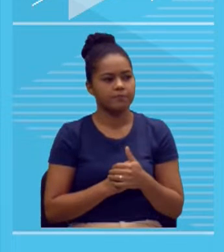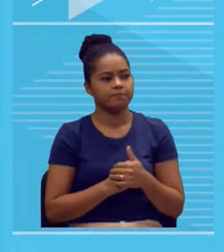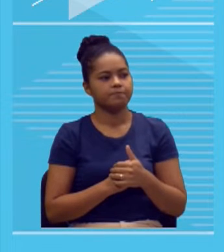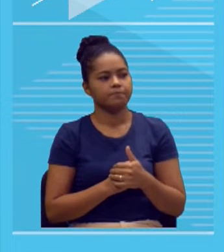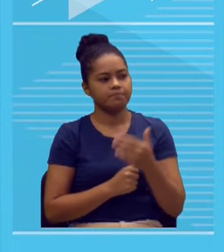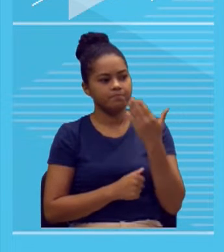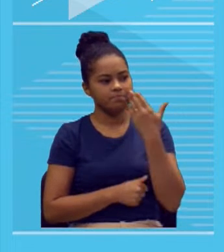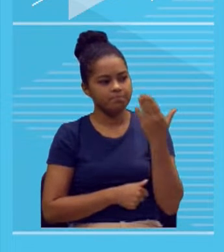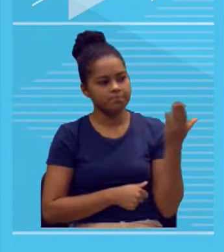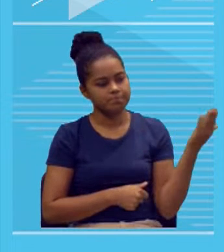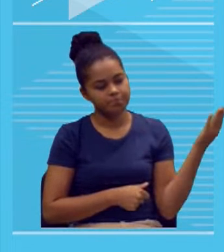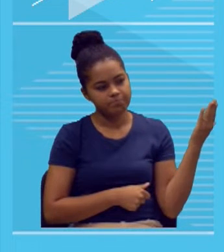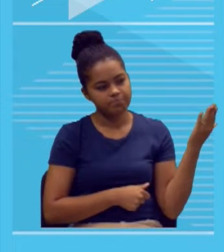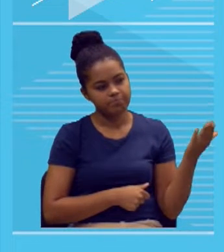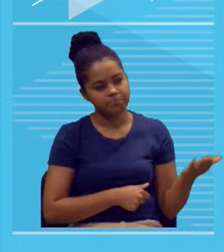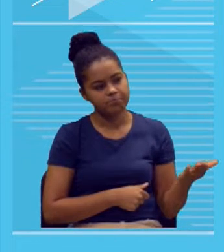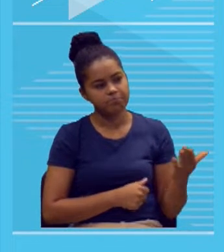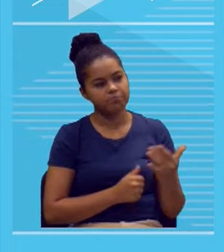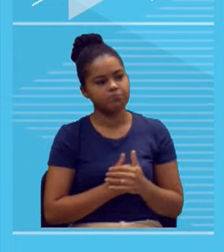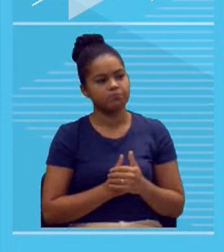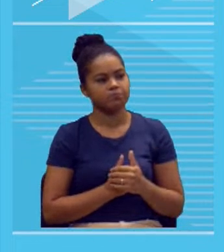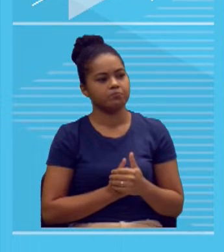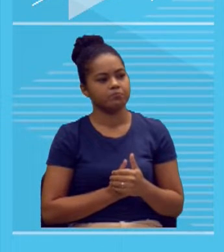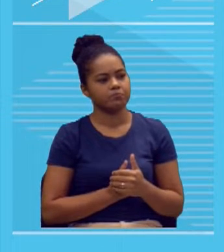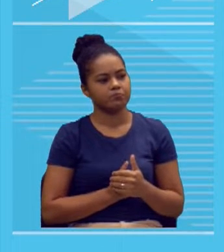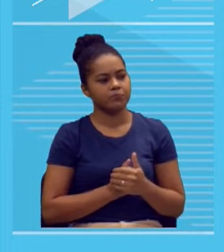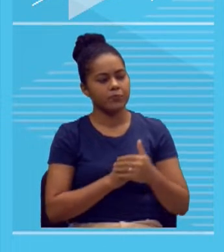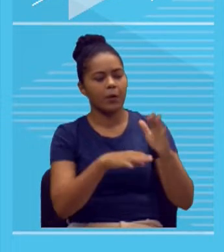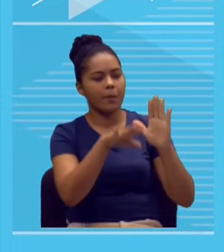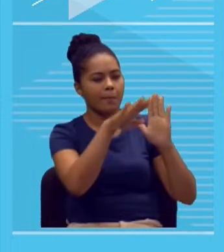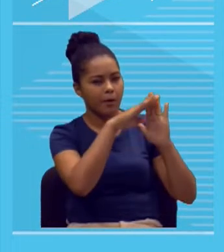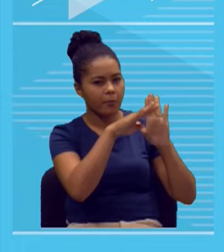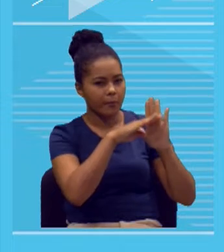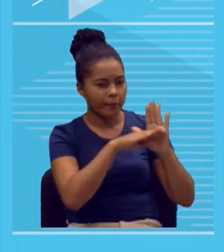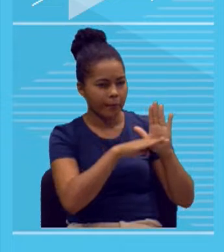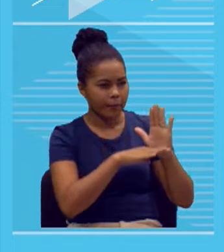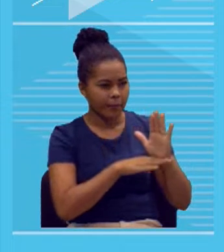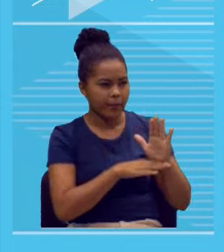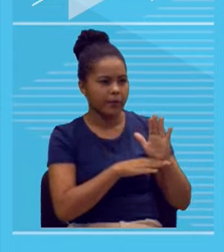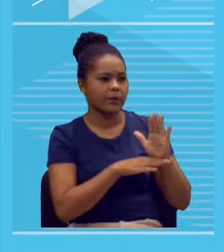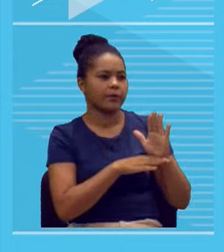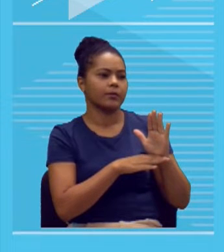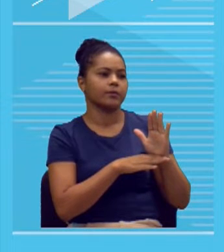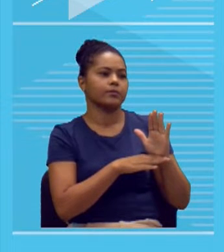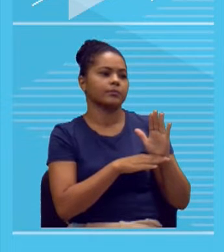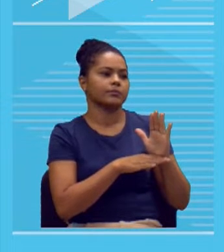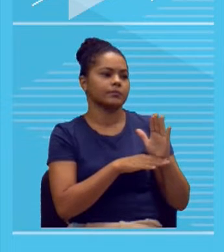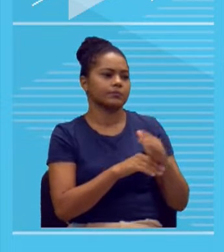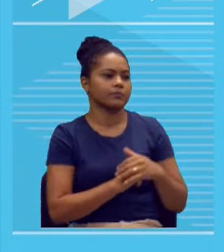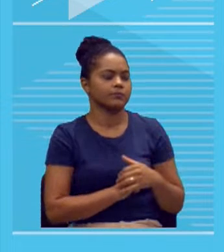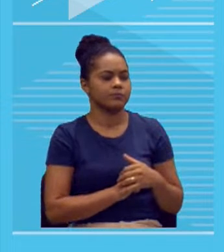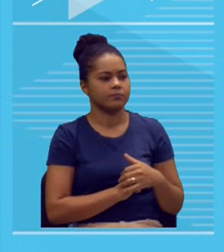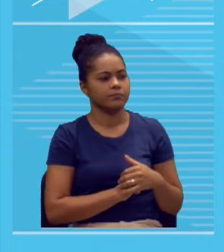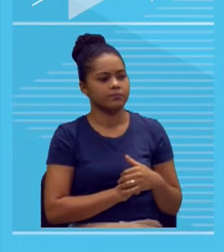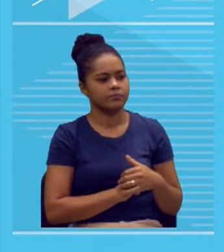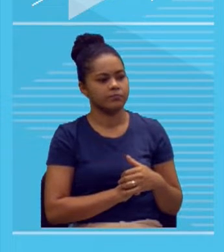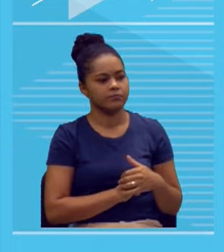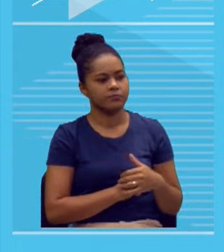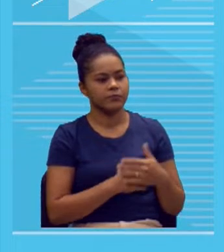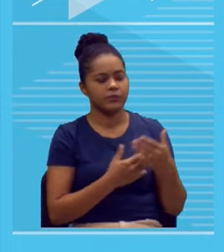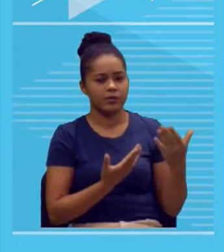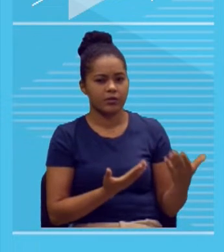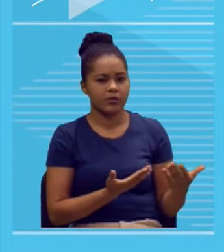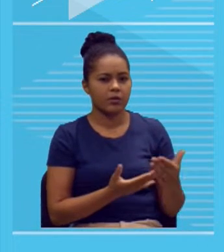eles consideram como ofensa? Uma zombaria? Uma forma de identificação do participante no corpo do texto, tá? De alguma